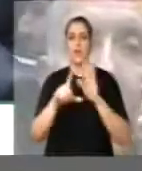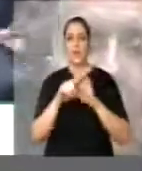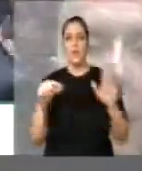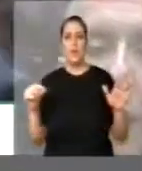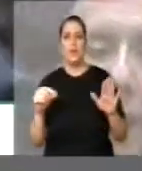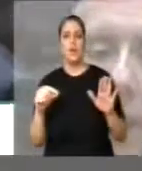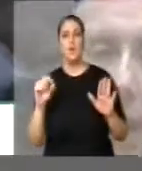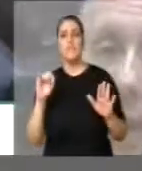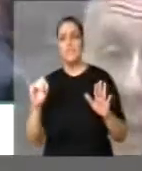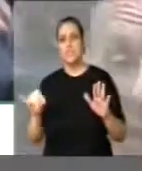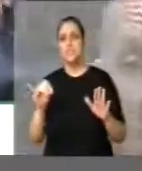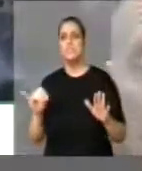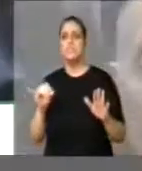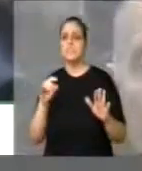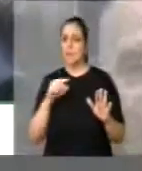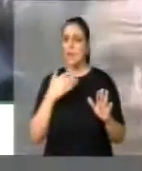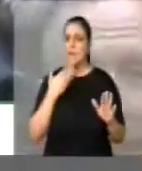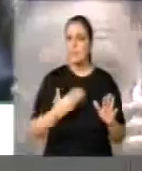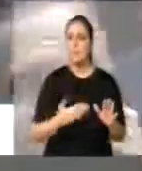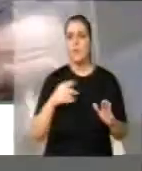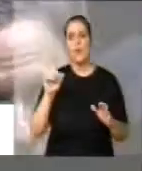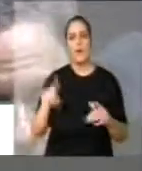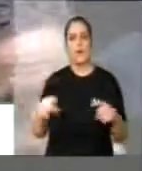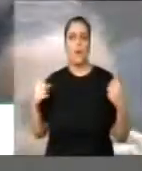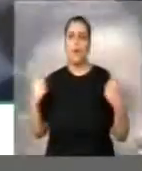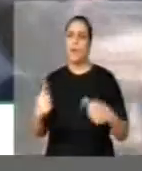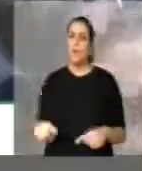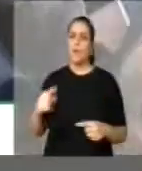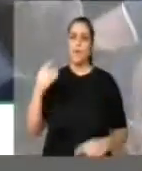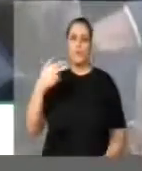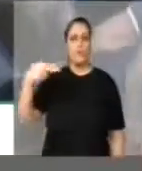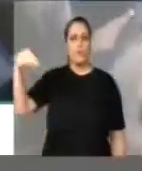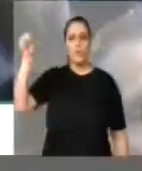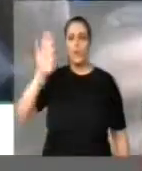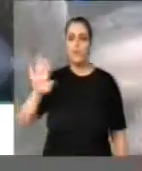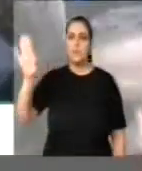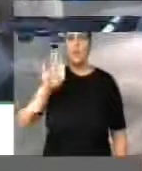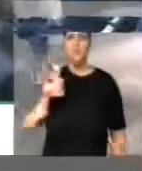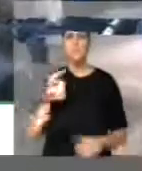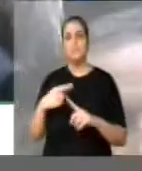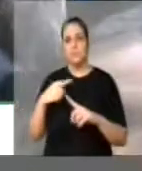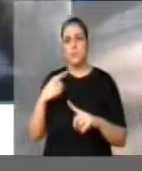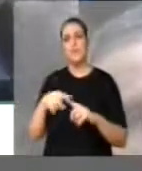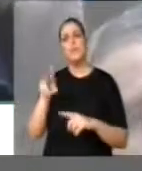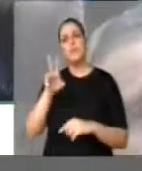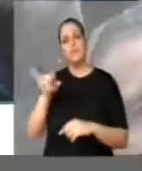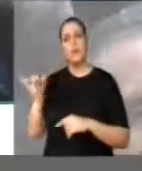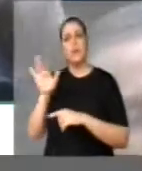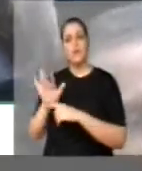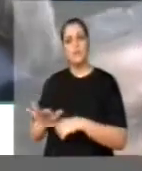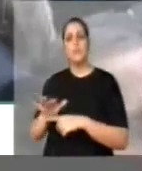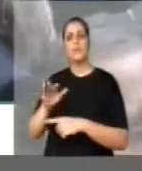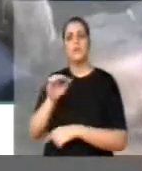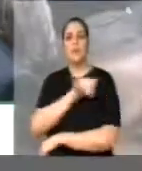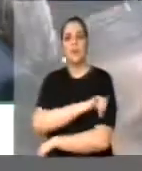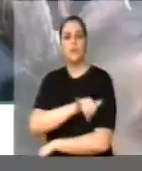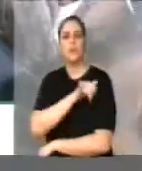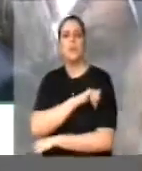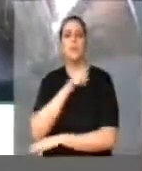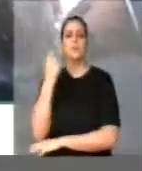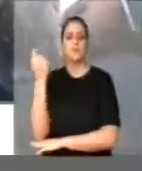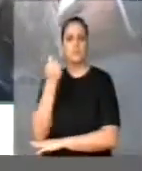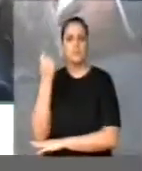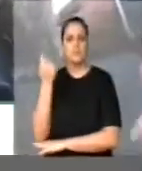contra a nossa região. Esse projeto tem o interesse específico de ajudar o estado do Rio de Janeiro, o estado do Rio Grande do Sul,